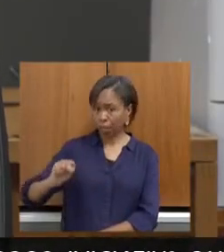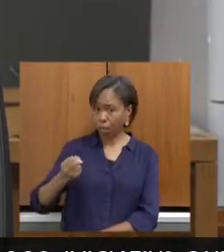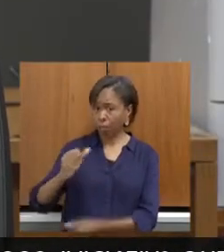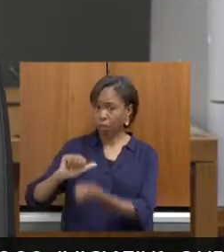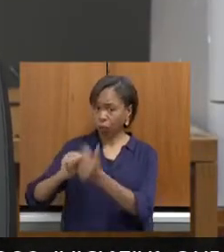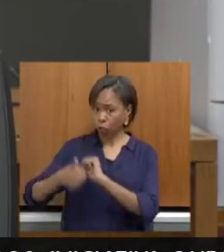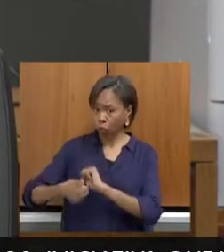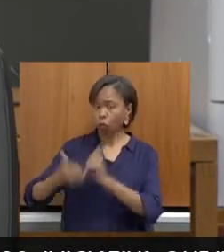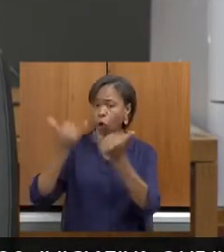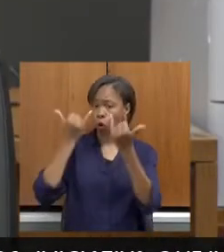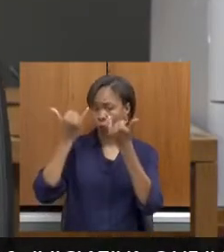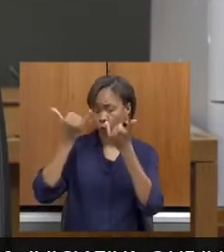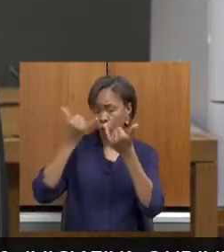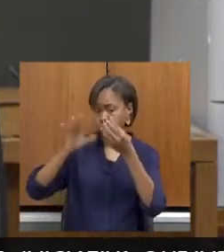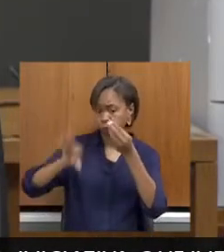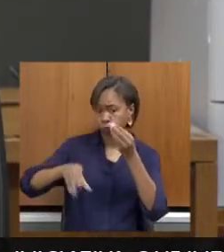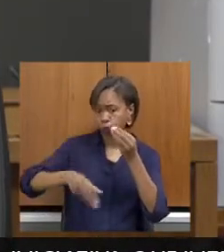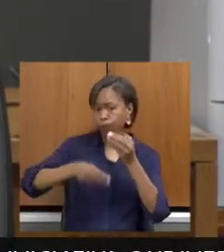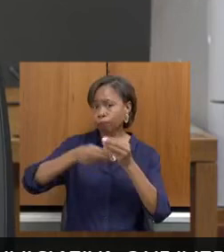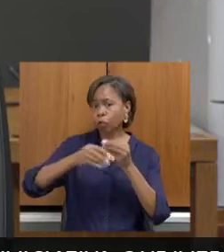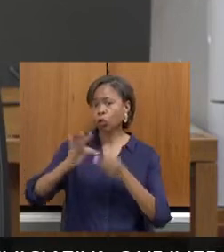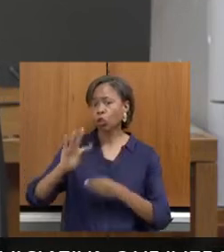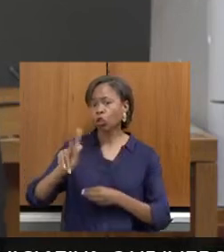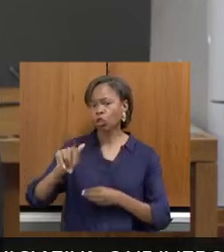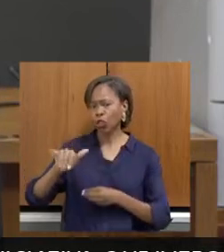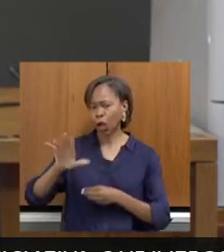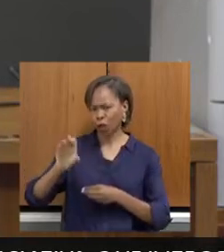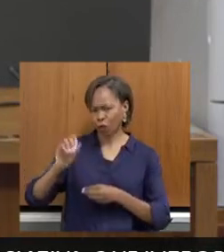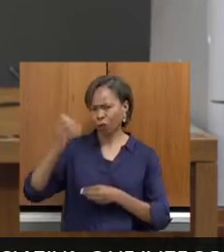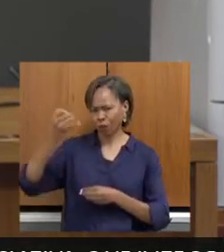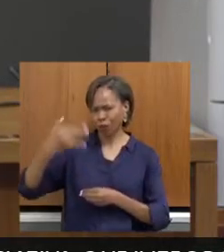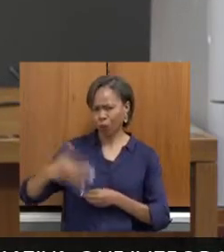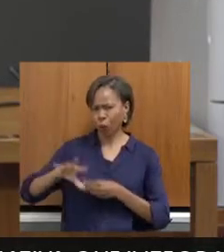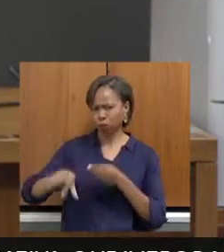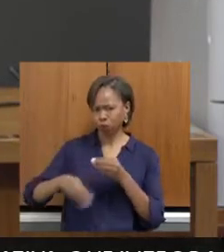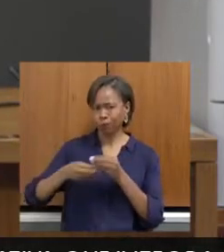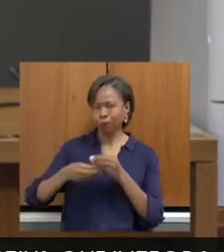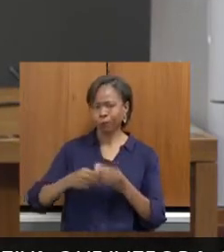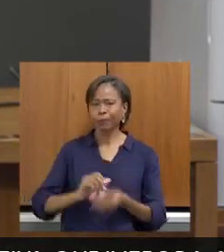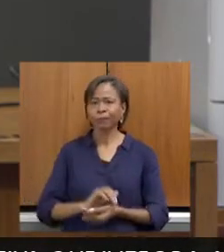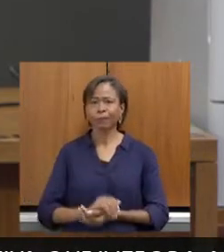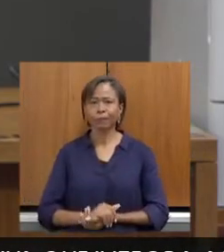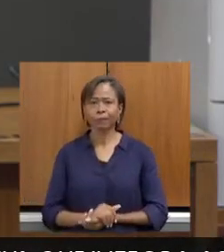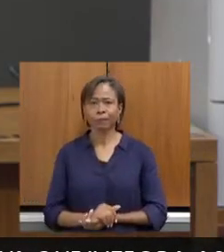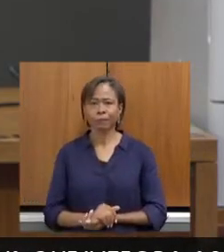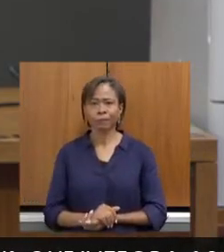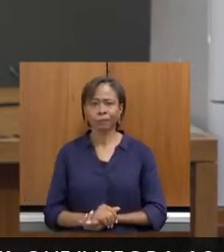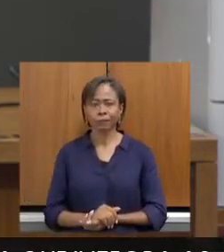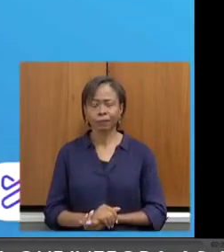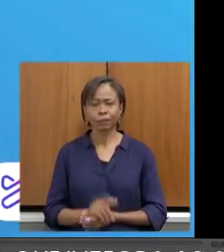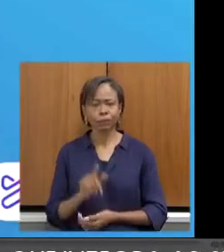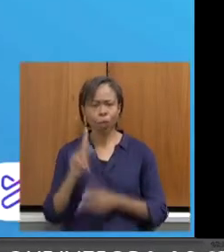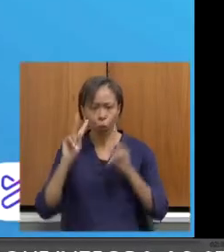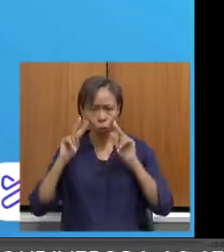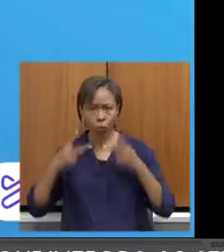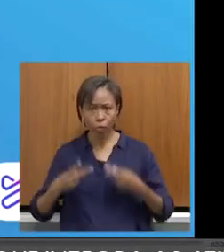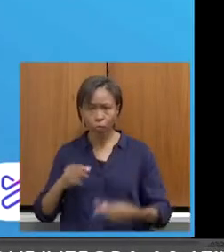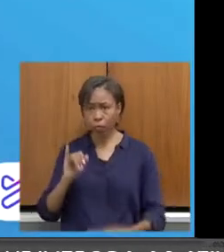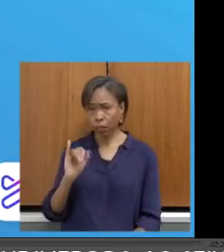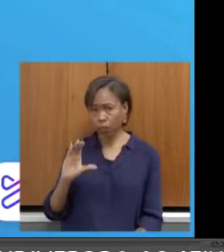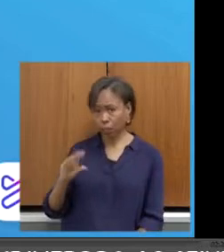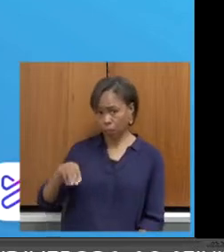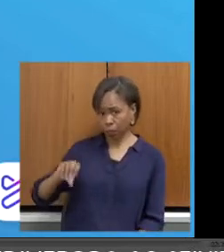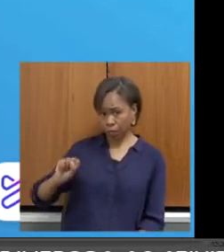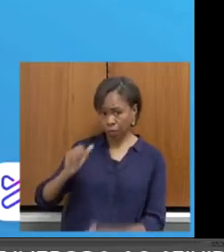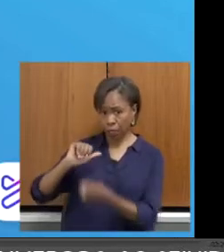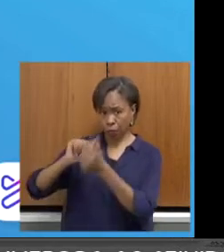informações complementares àquilo que o Tiago já trouxe para a gente. Por gentileza. Você já conhece o ICMS Esportivo de Minas